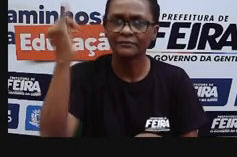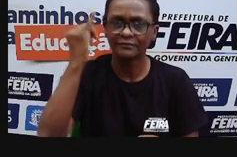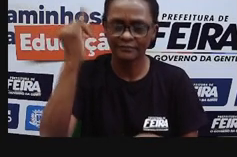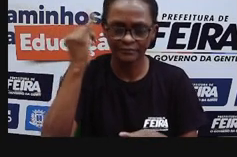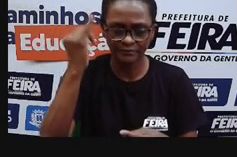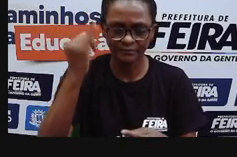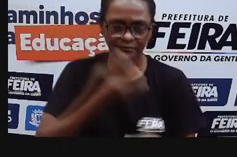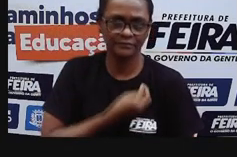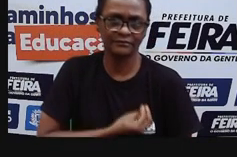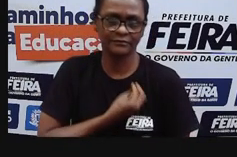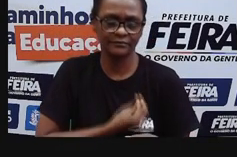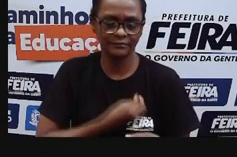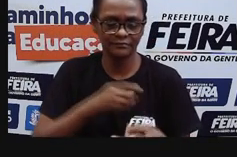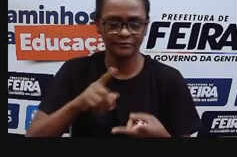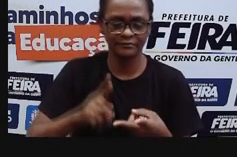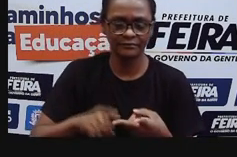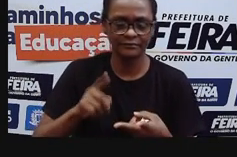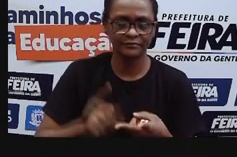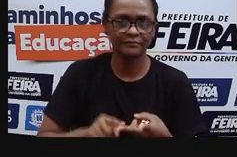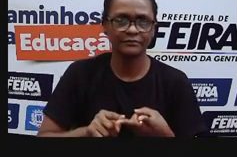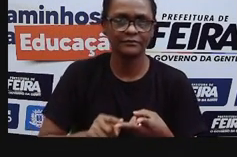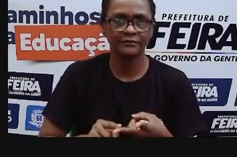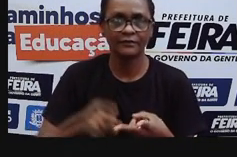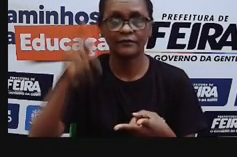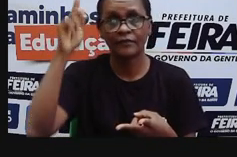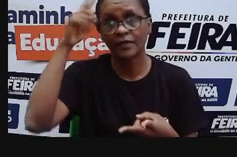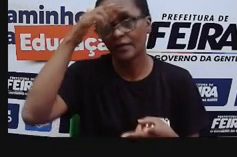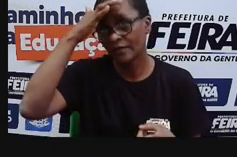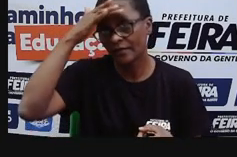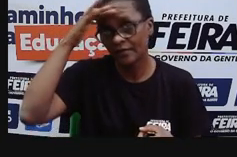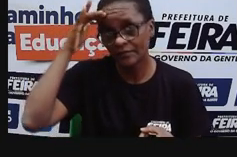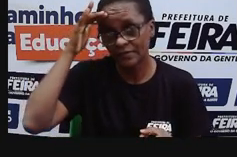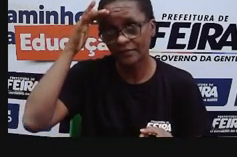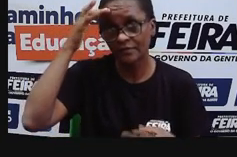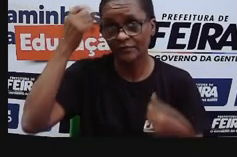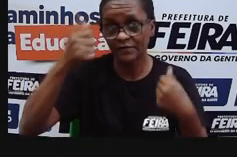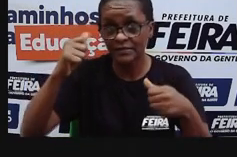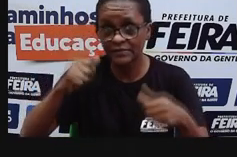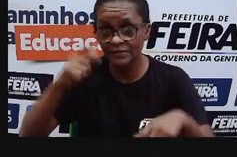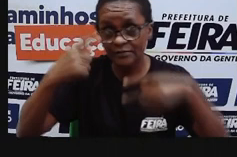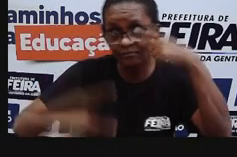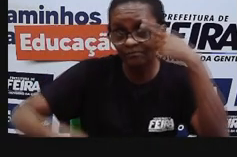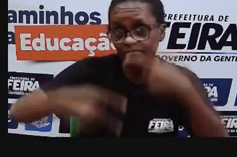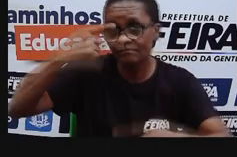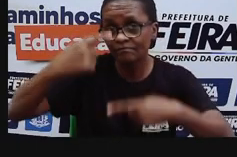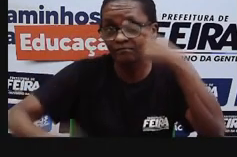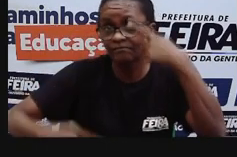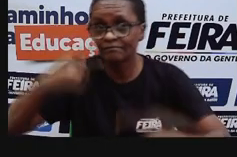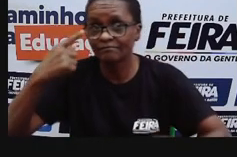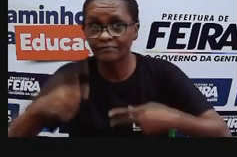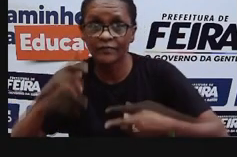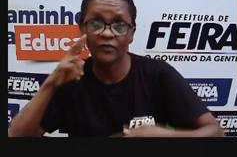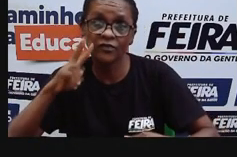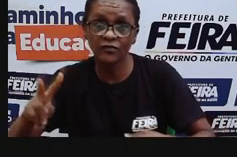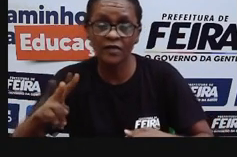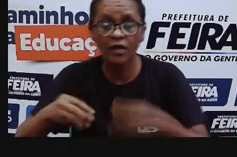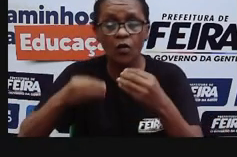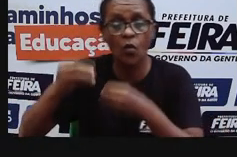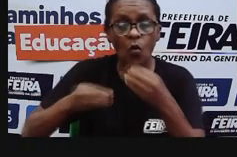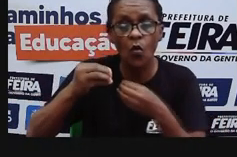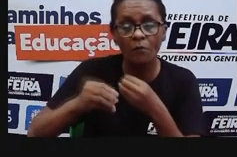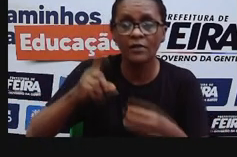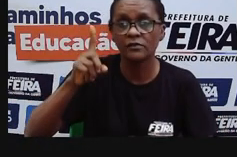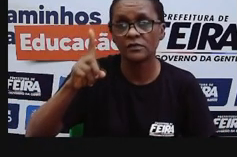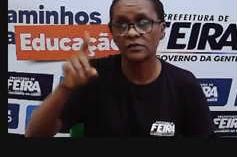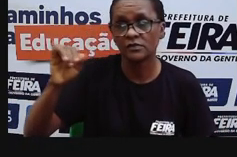coisas. E discutir e avaliar mudanças econômicas, culturais e sociais, tanto na vida cotidiana, quanto no